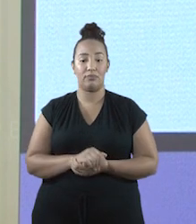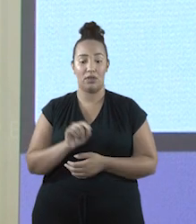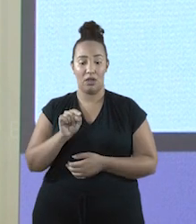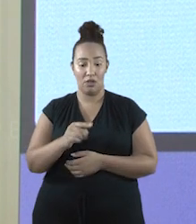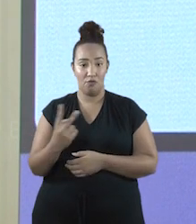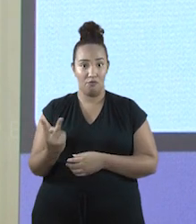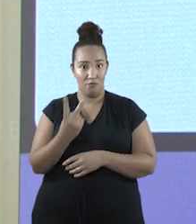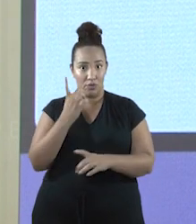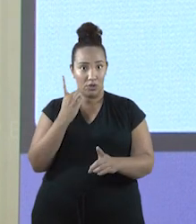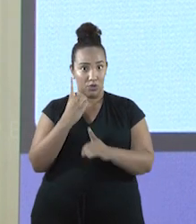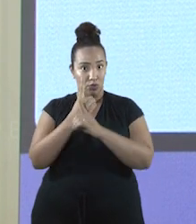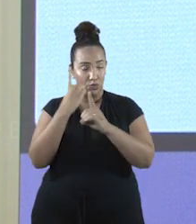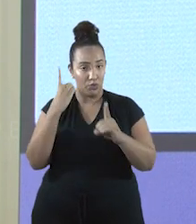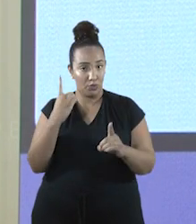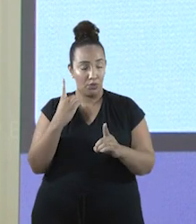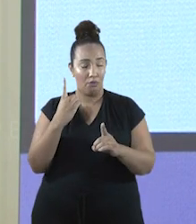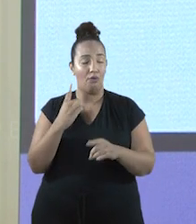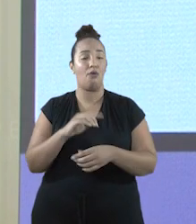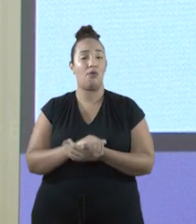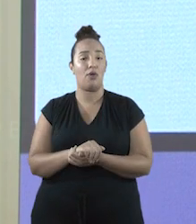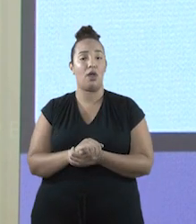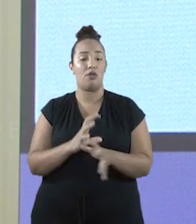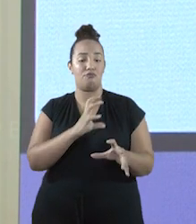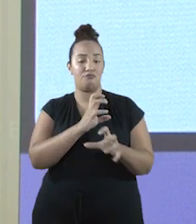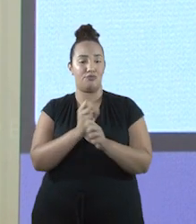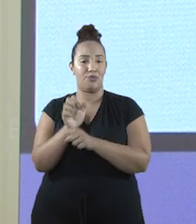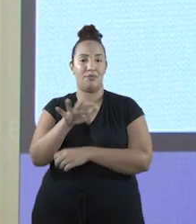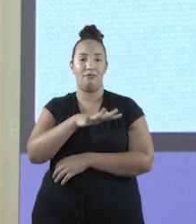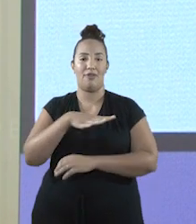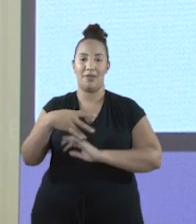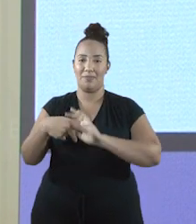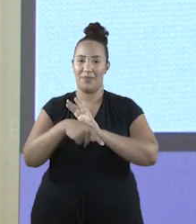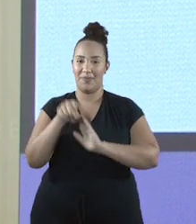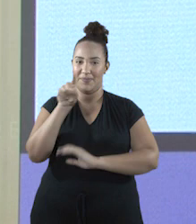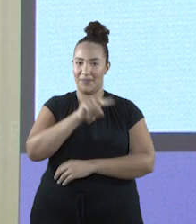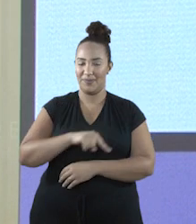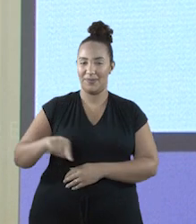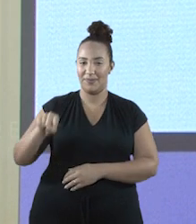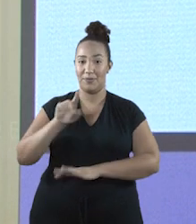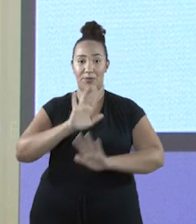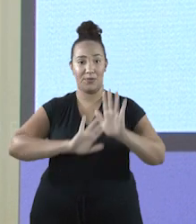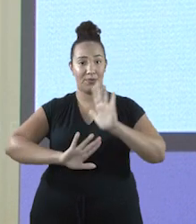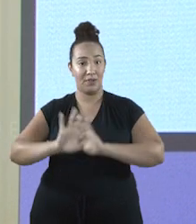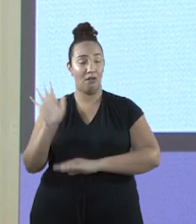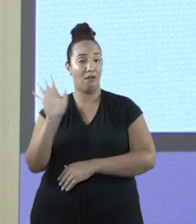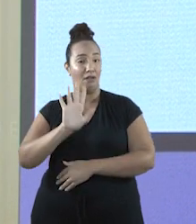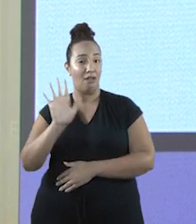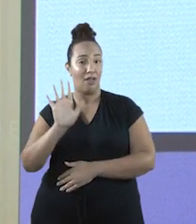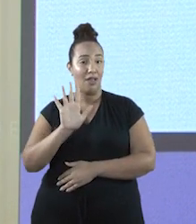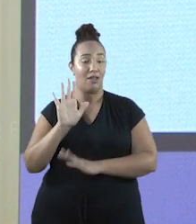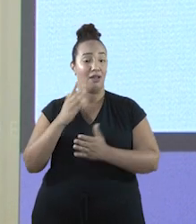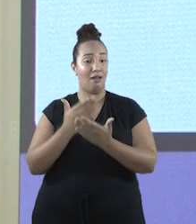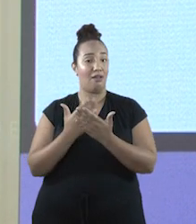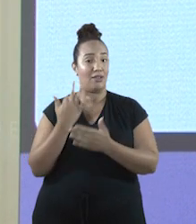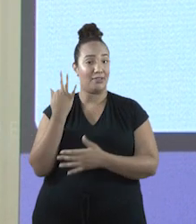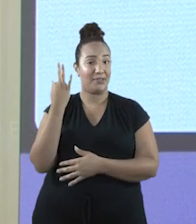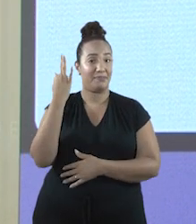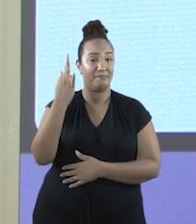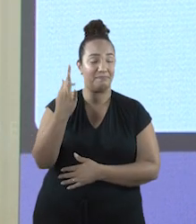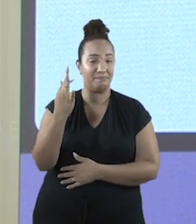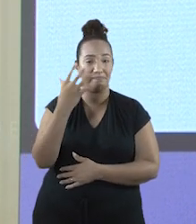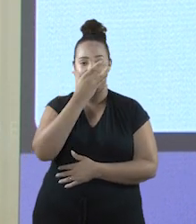em mãos, calcule a área desse círculo. Se cuidem, galera. Tchau, tchau. Até a próxima